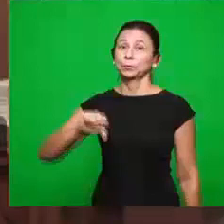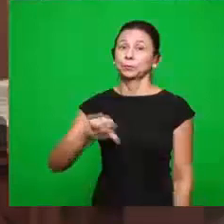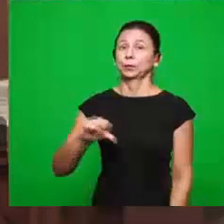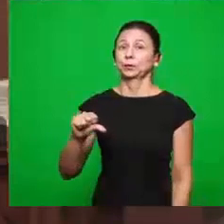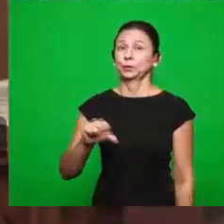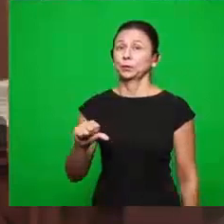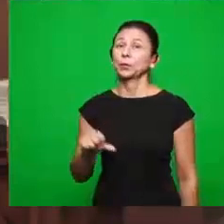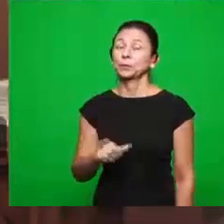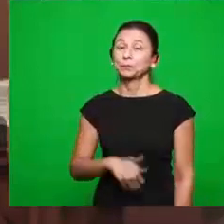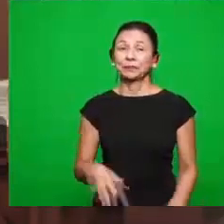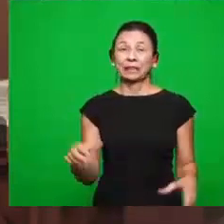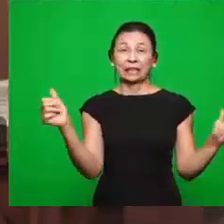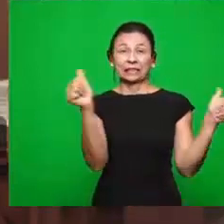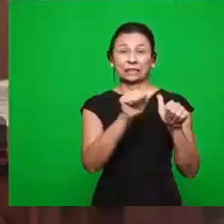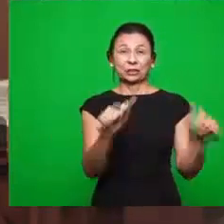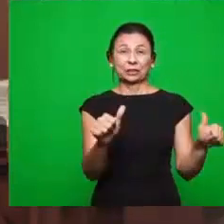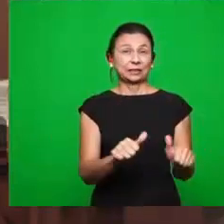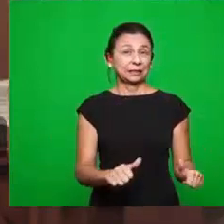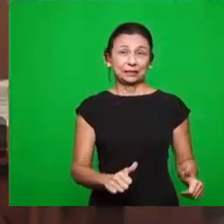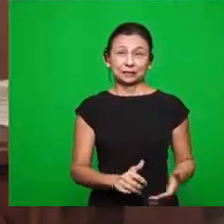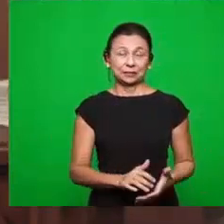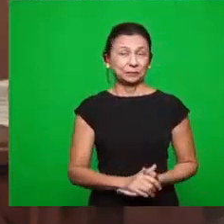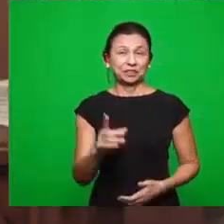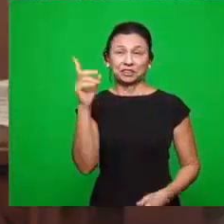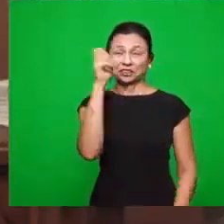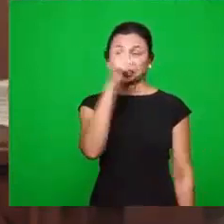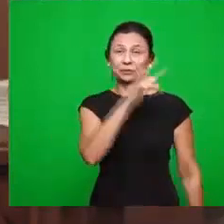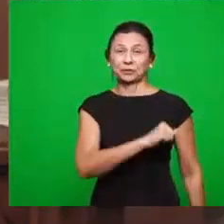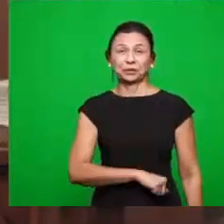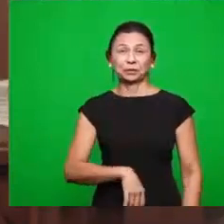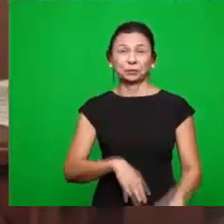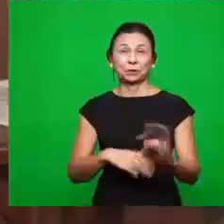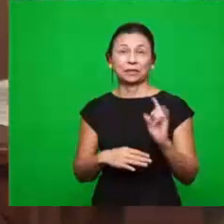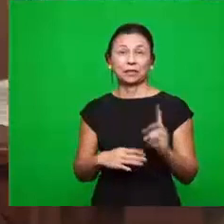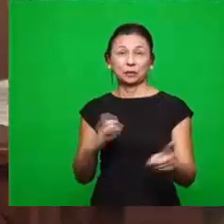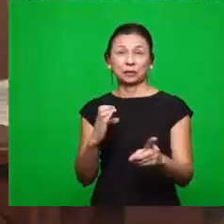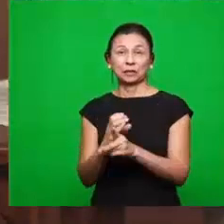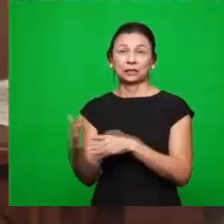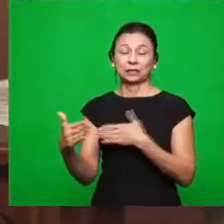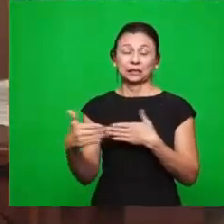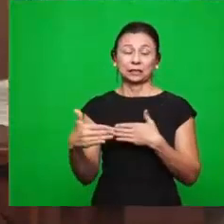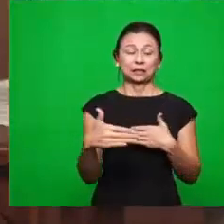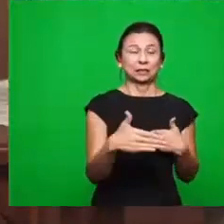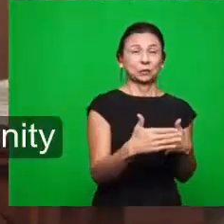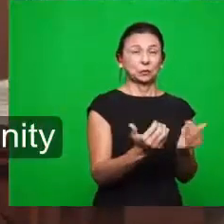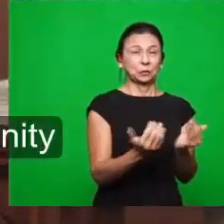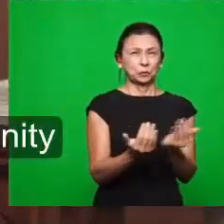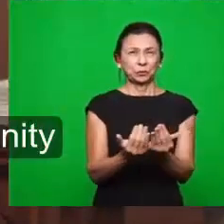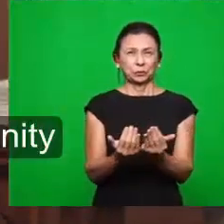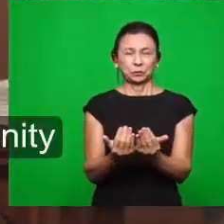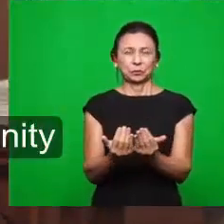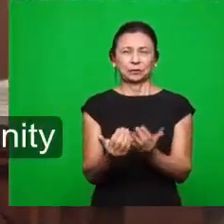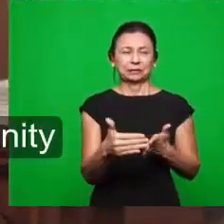a idolatria e feitiçaria foi de um cristianismo que se desviou. E esse agora, do nosso tempo,